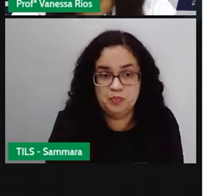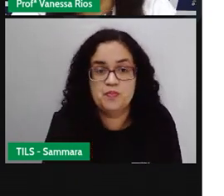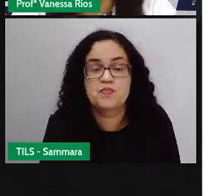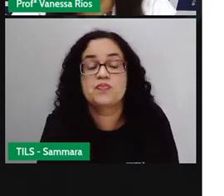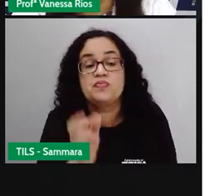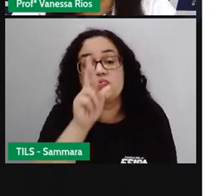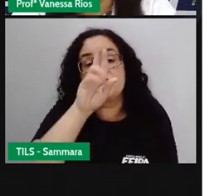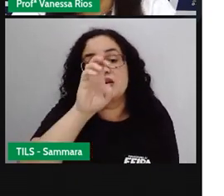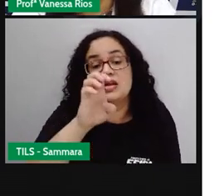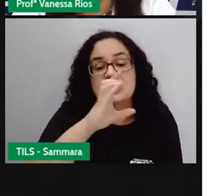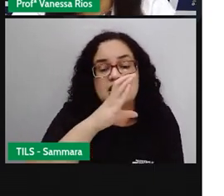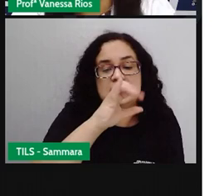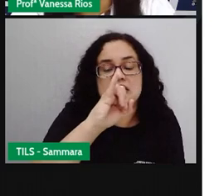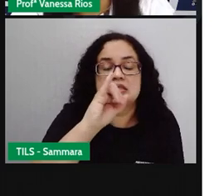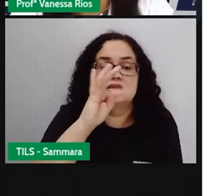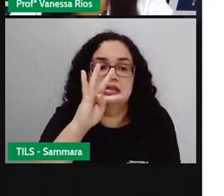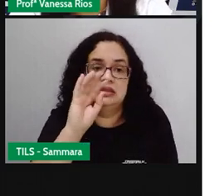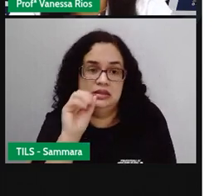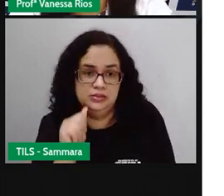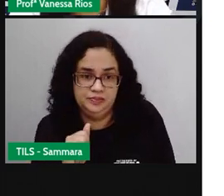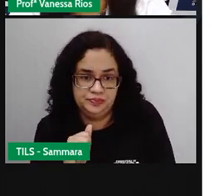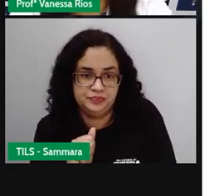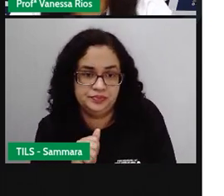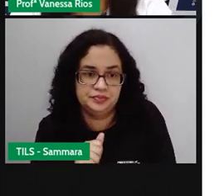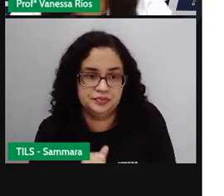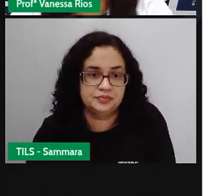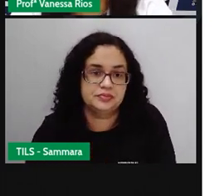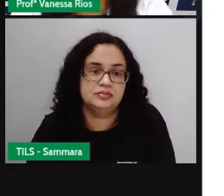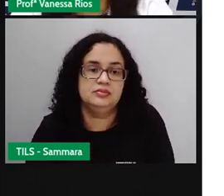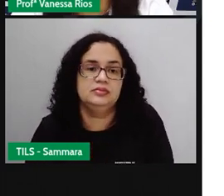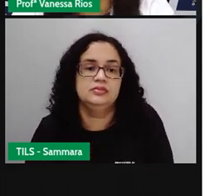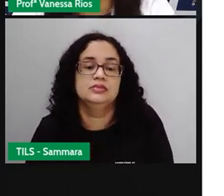Recita. Que vem do verbo recitar.